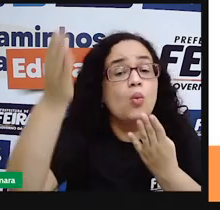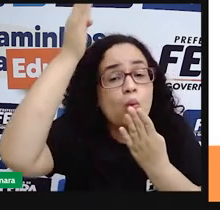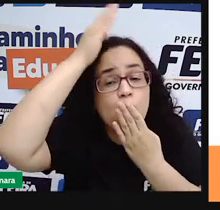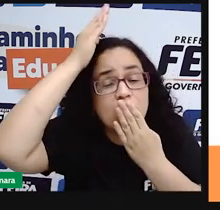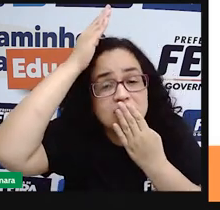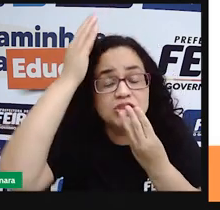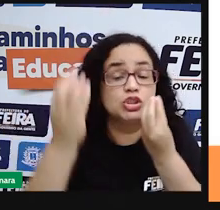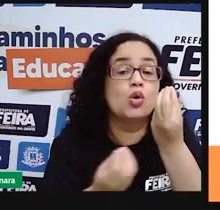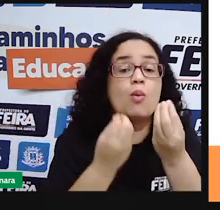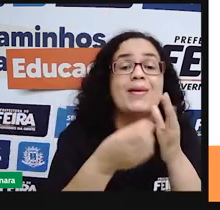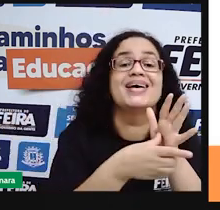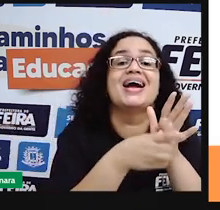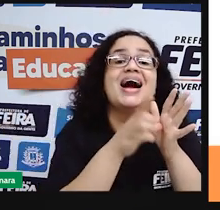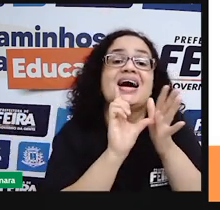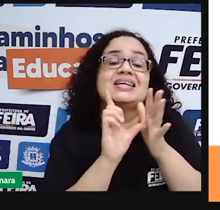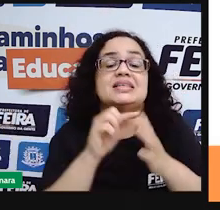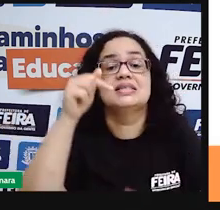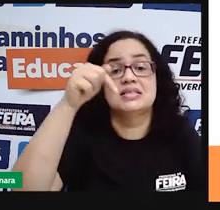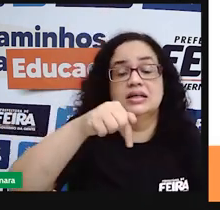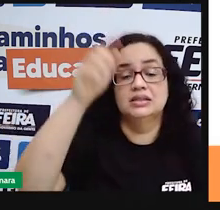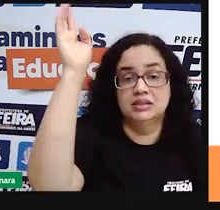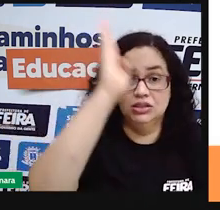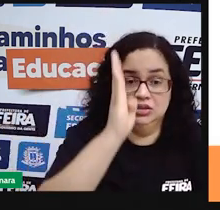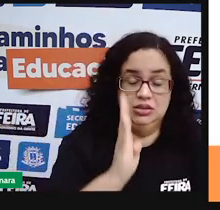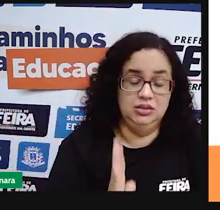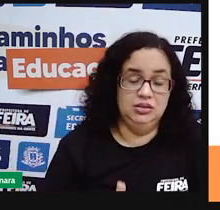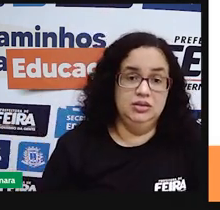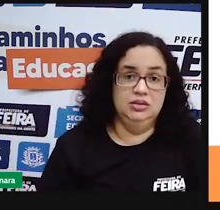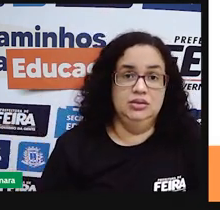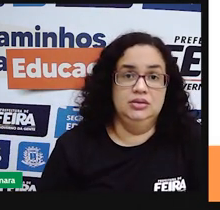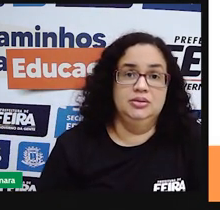em nosso país antes da colonização começar.